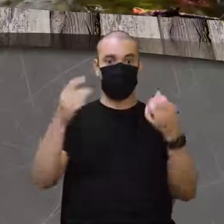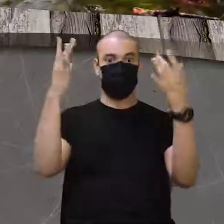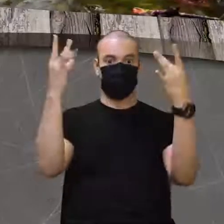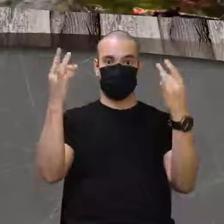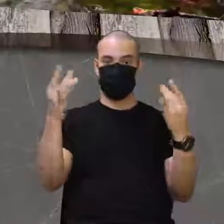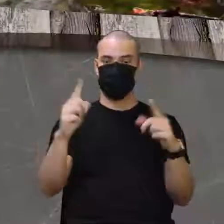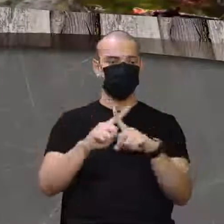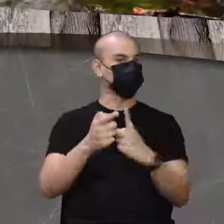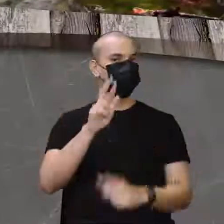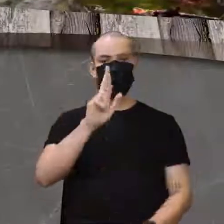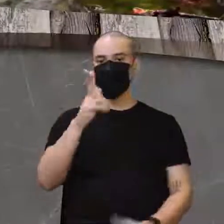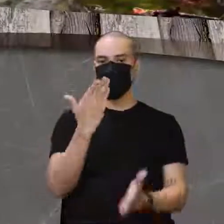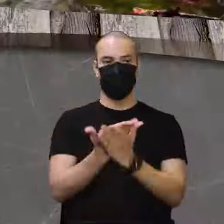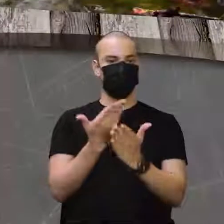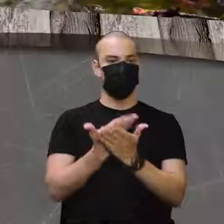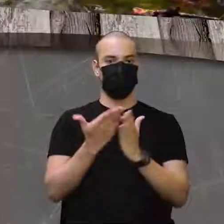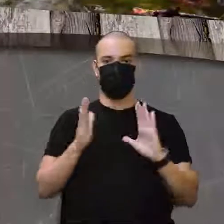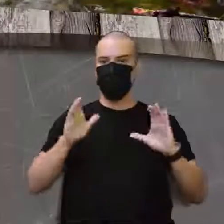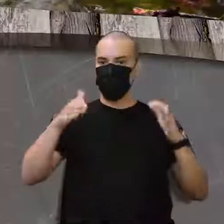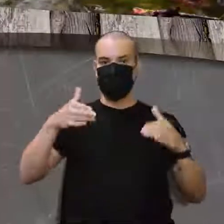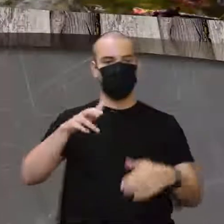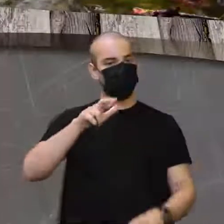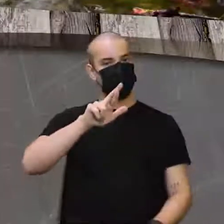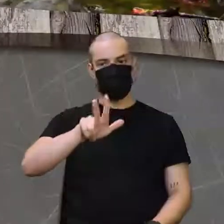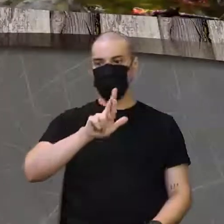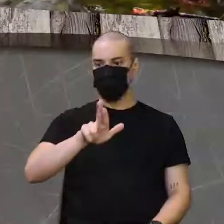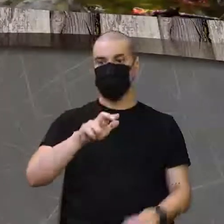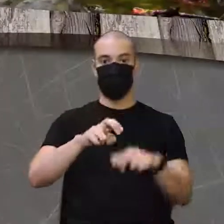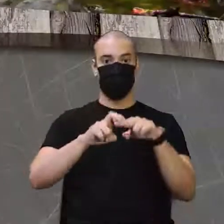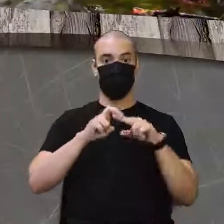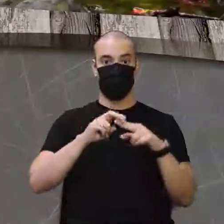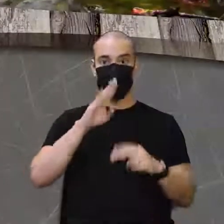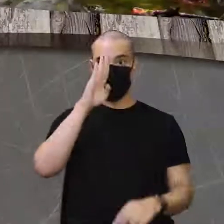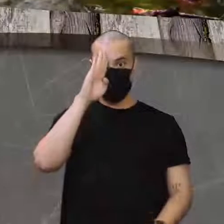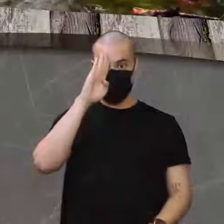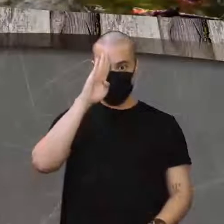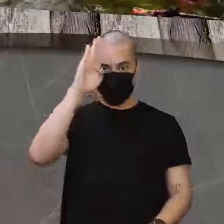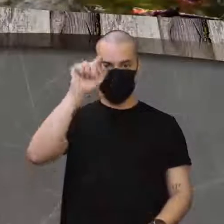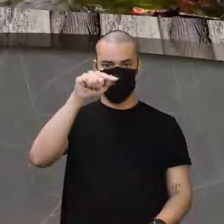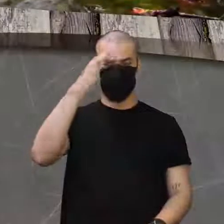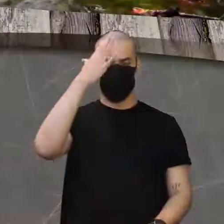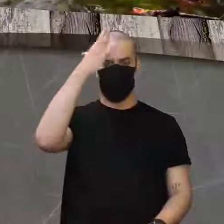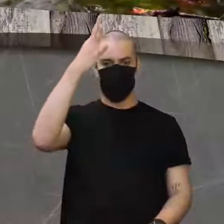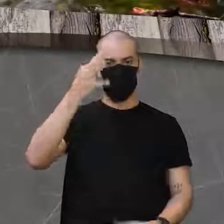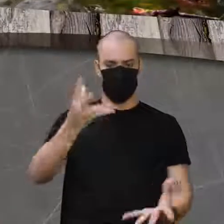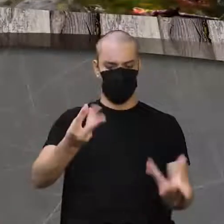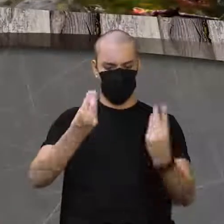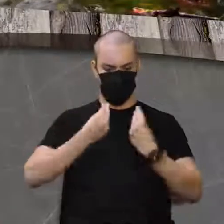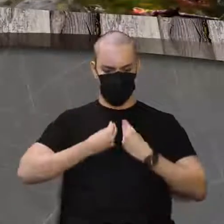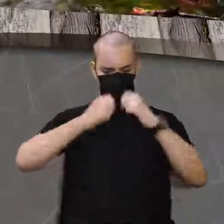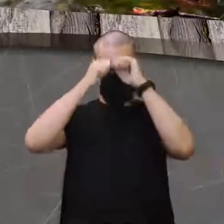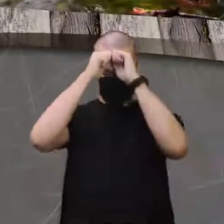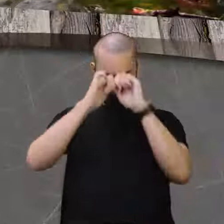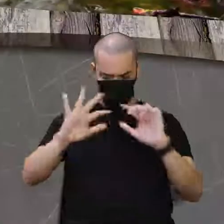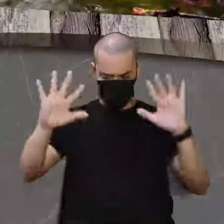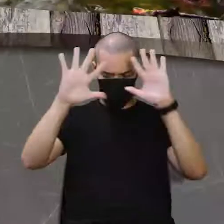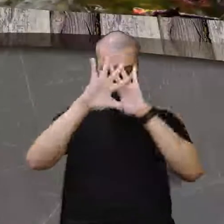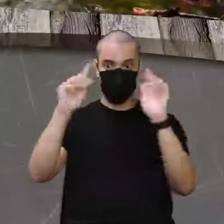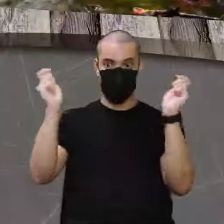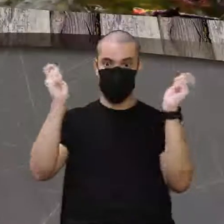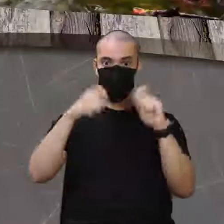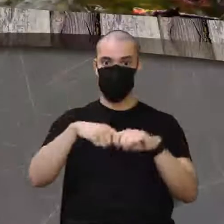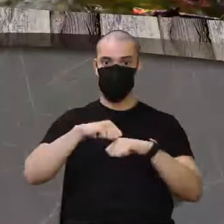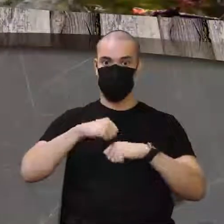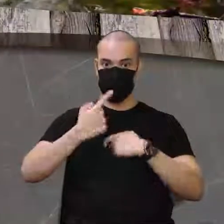mas não era o estudo de botânica. Tá bom? Então, o que vai te dar a compreensão dessa transmissão